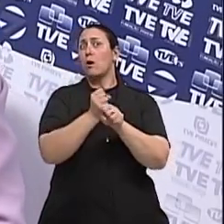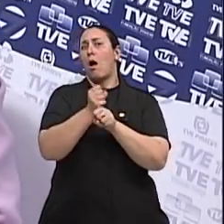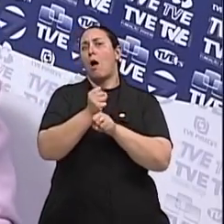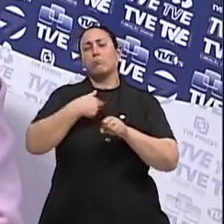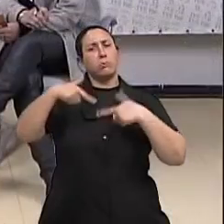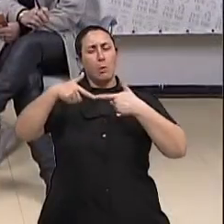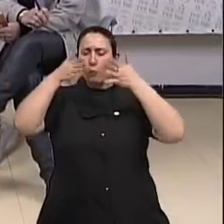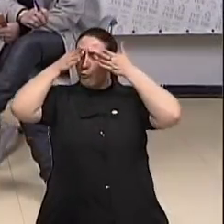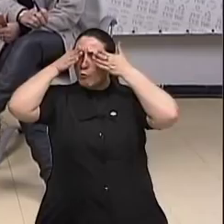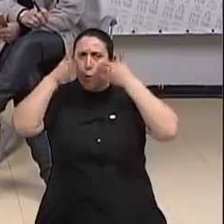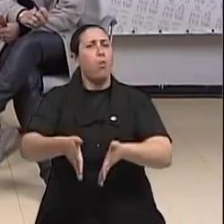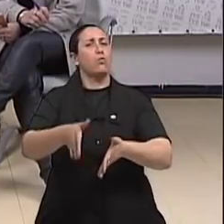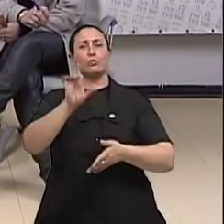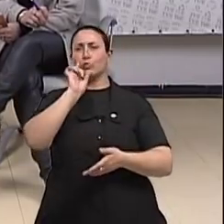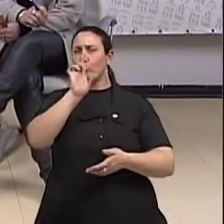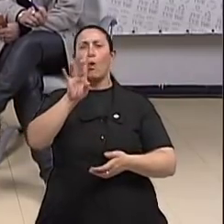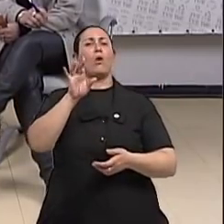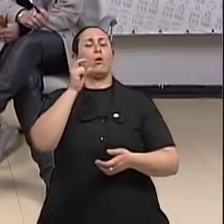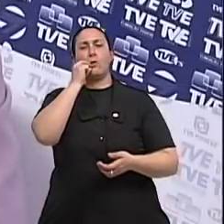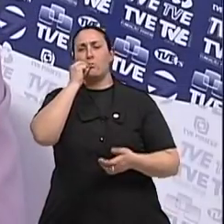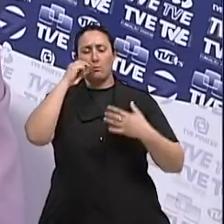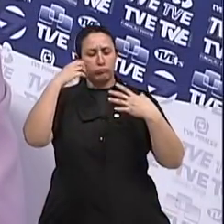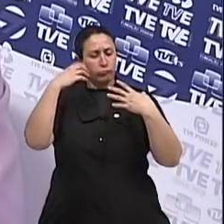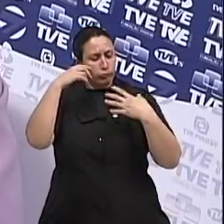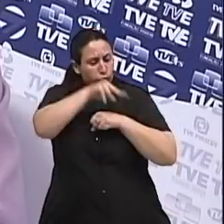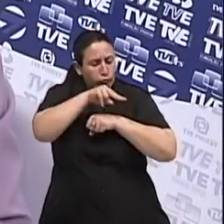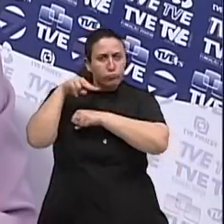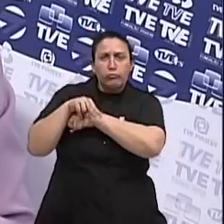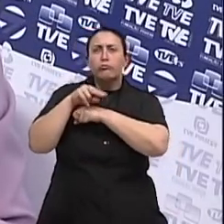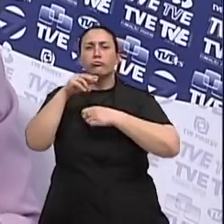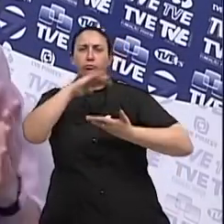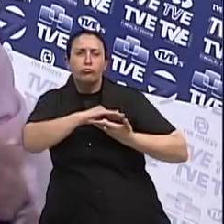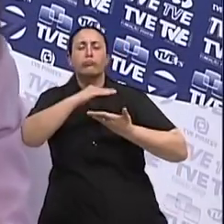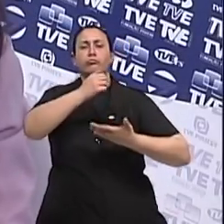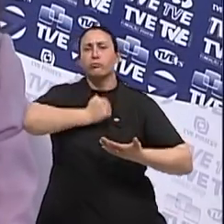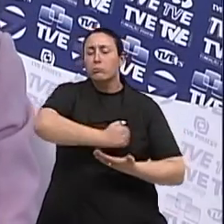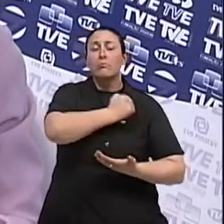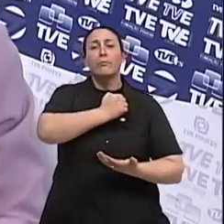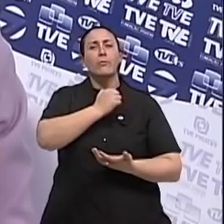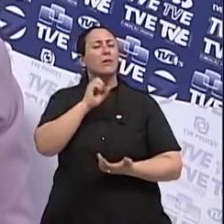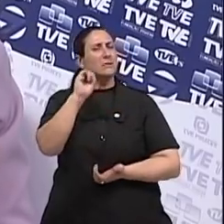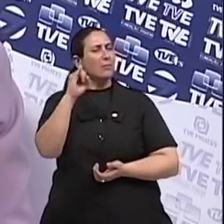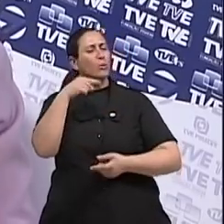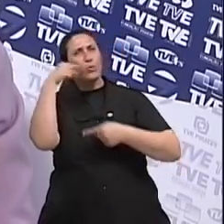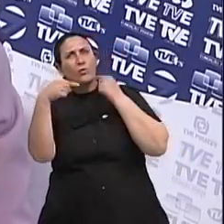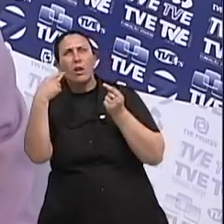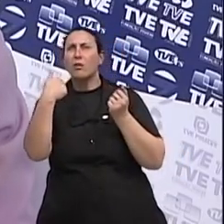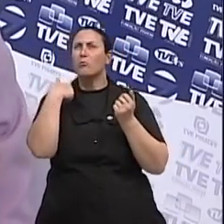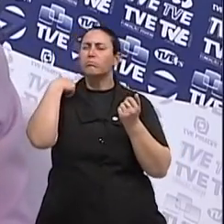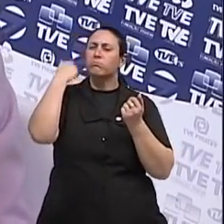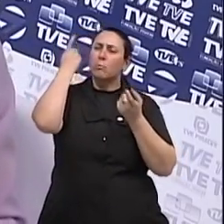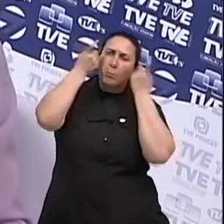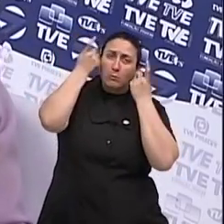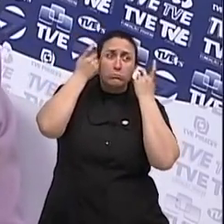tanto investir Sim, pioneira. A gente sabe, pioneira. O que nós precisamos fazer é, tem alguma dúvida? Não bateu? Eu tô desconfiada? Vai